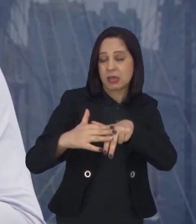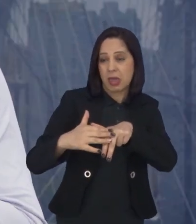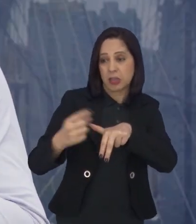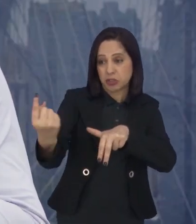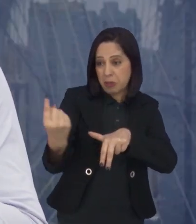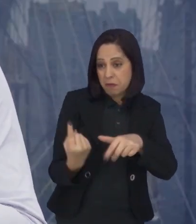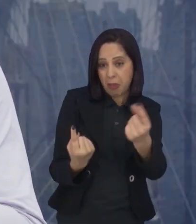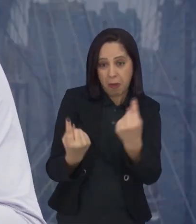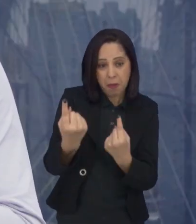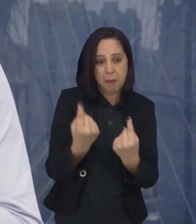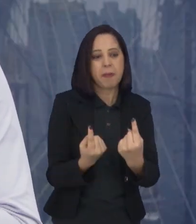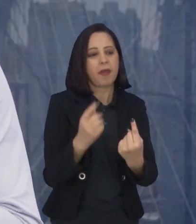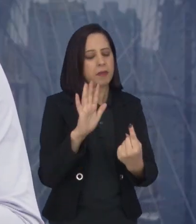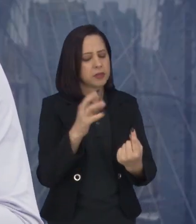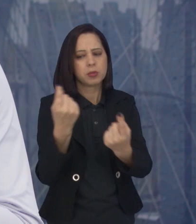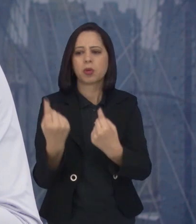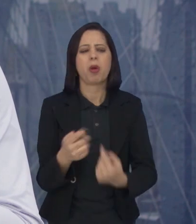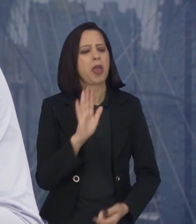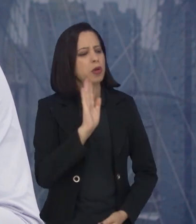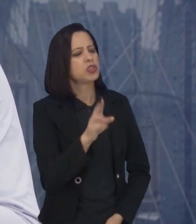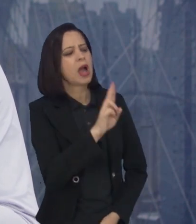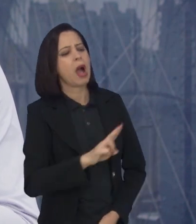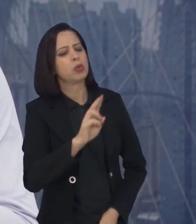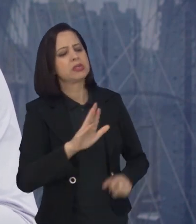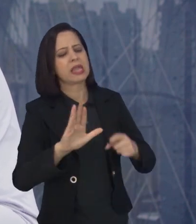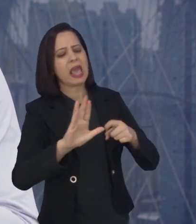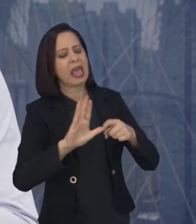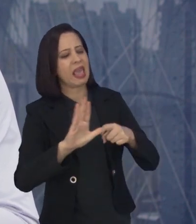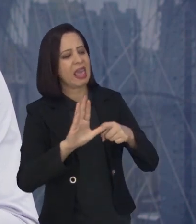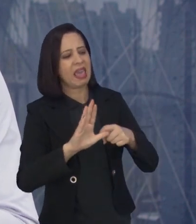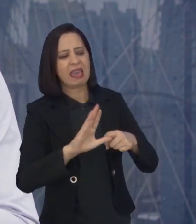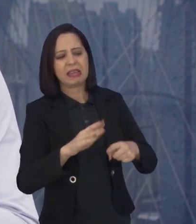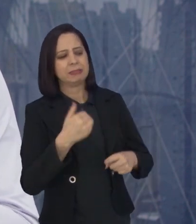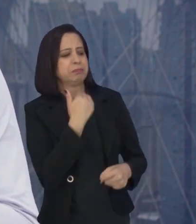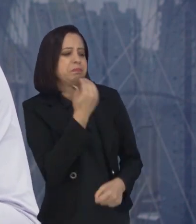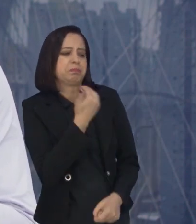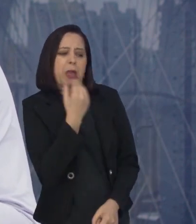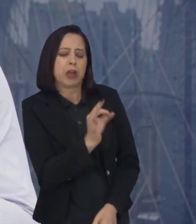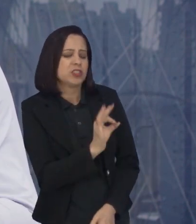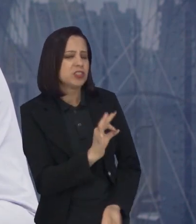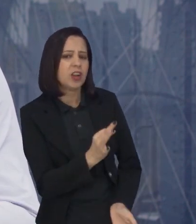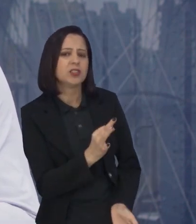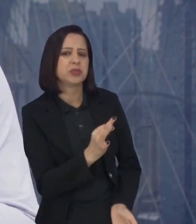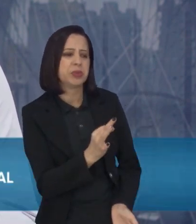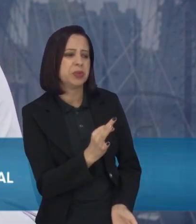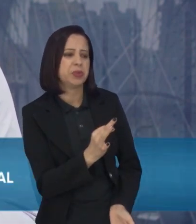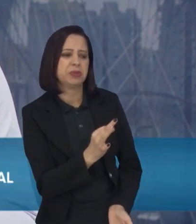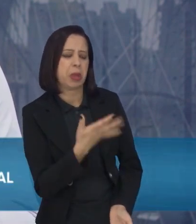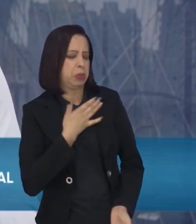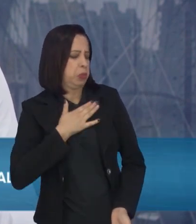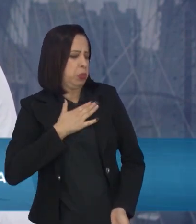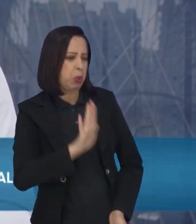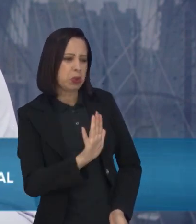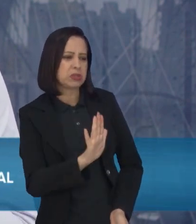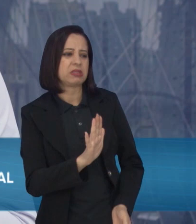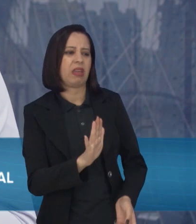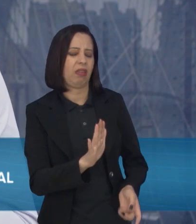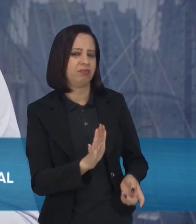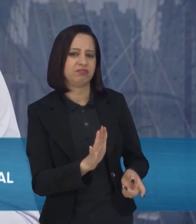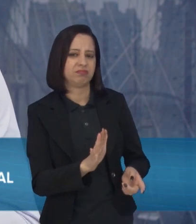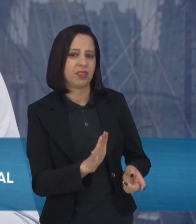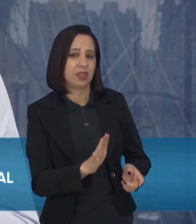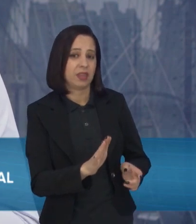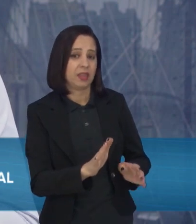eu já fiz o tratamento com os canabinoides e eu não tive resultados. Não foi legal para mim, não foi legal para o meu filho.